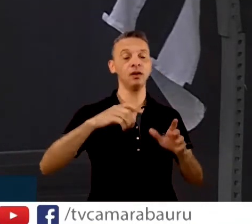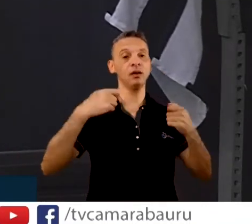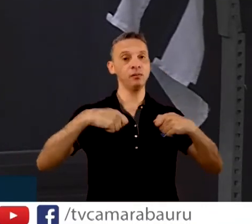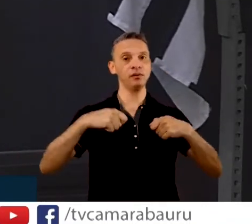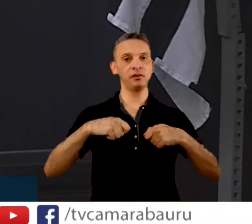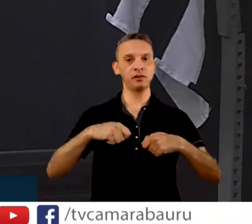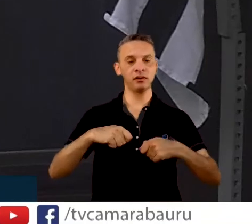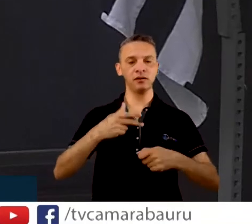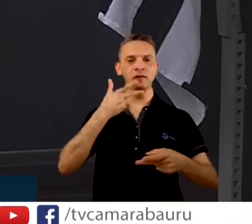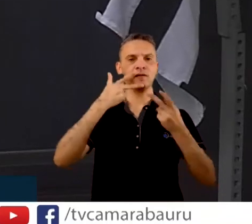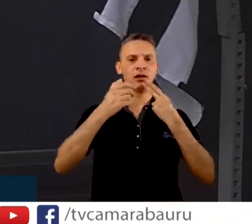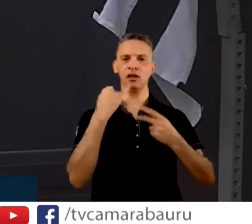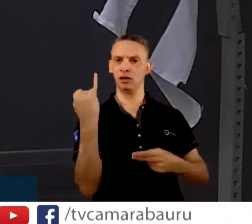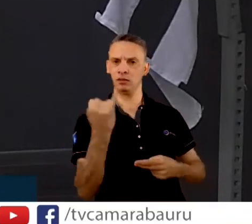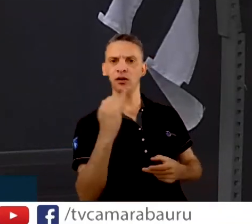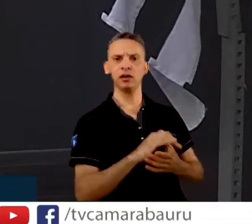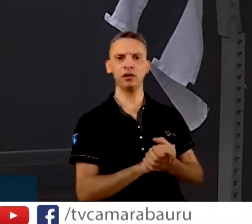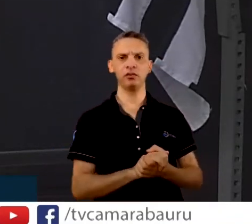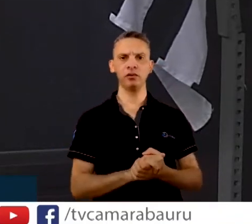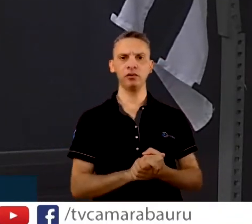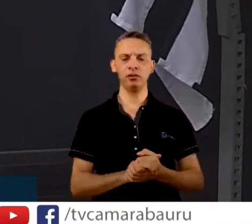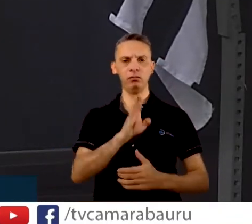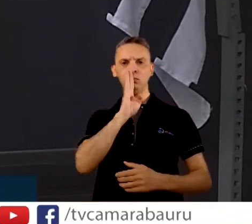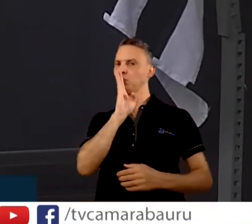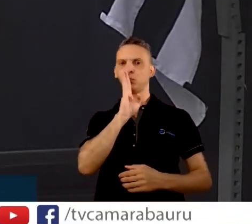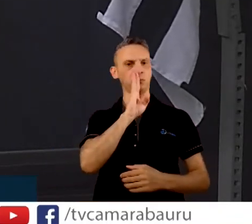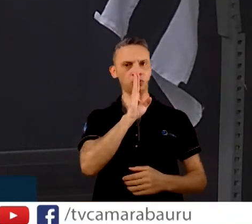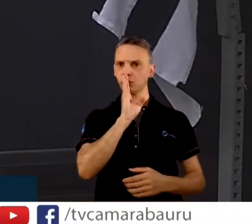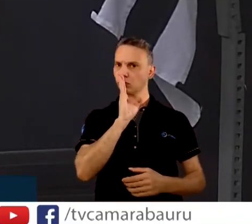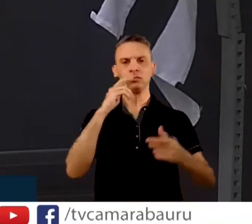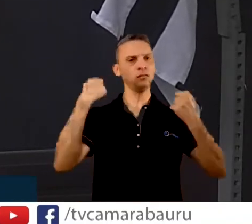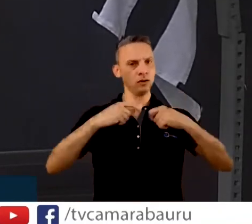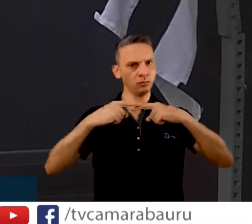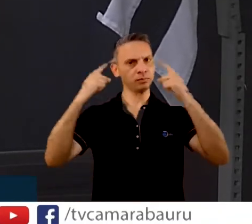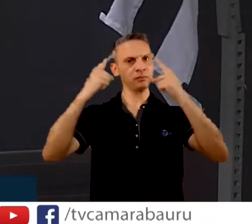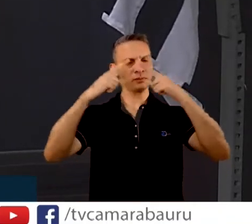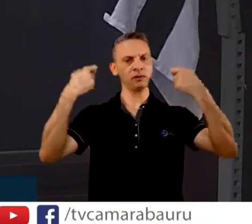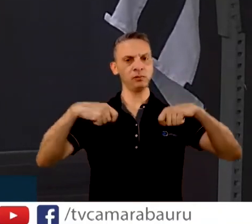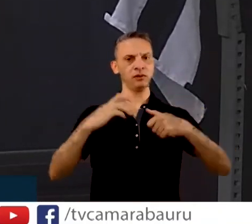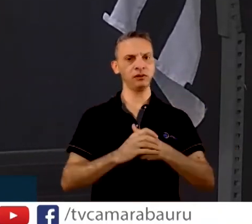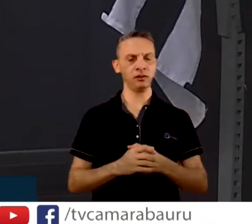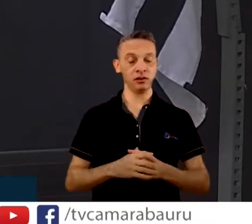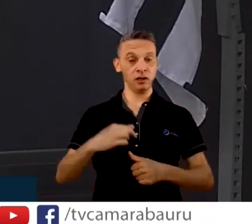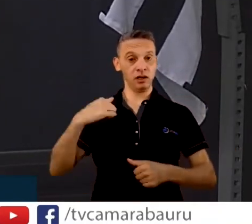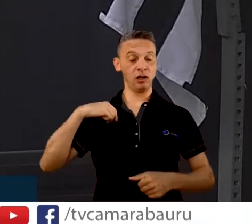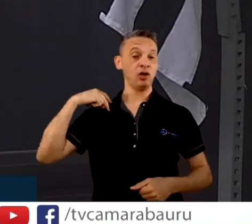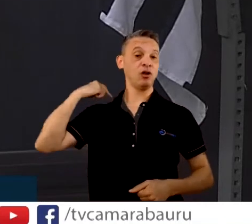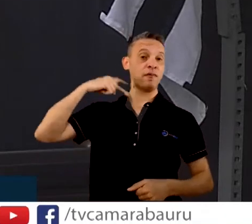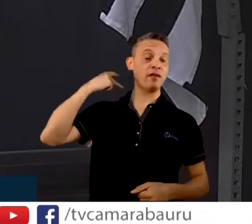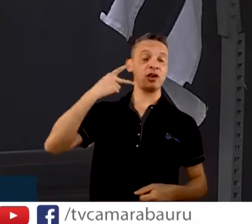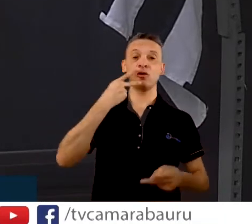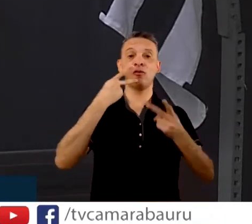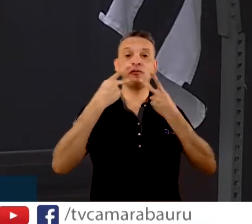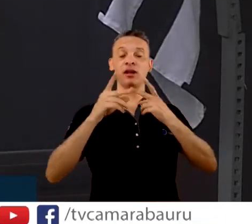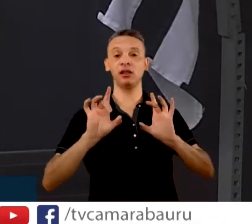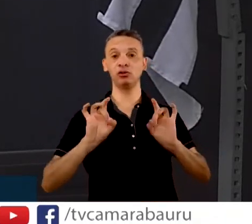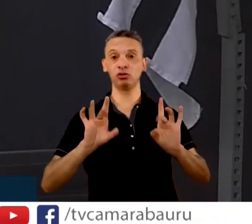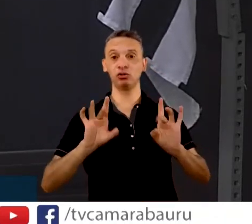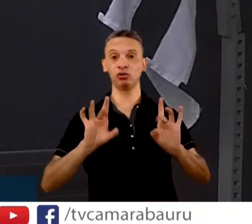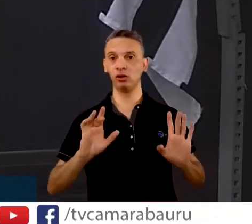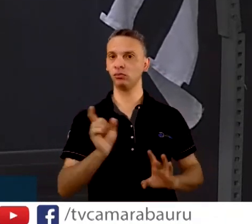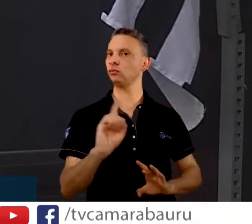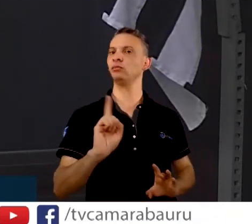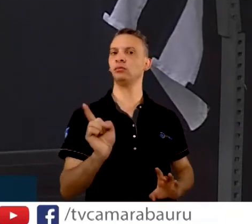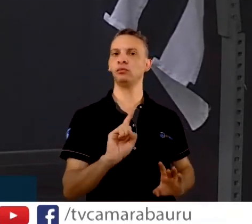Não dá para aceitar. E não pensa que é simplesmente uma fala de uma pessoa simples, humilde, que vem de uma determinada